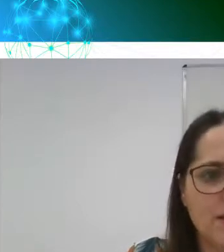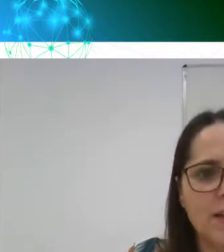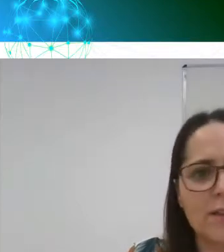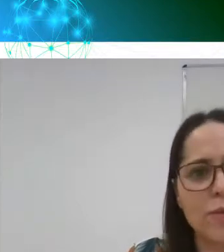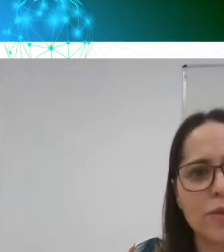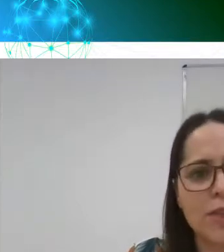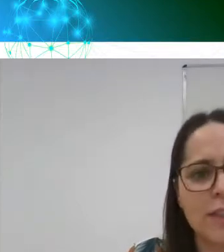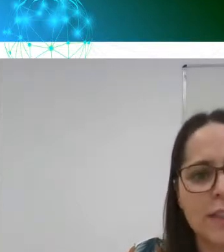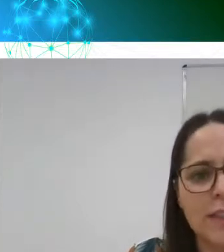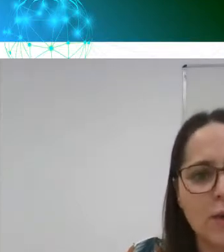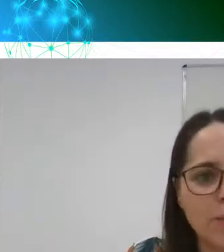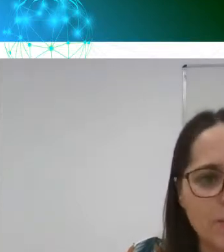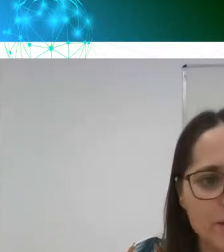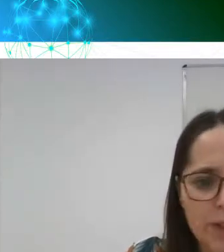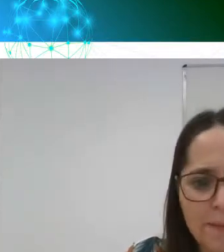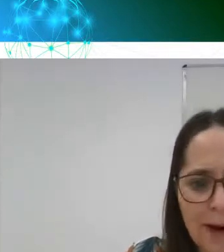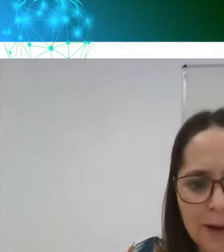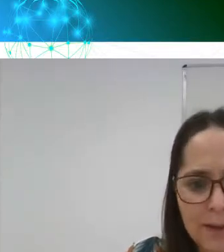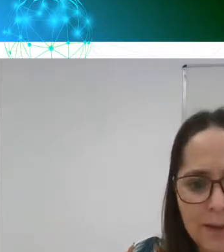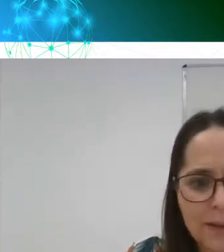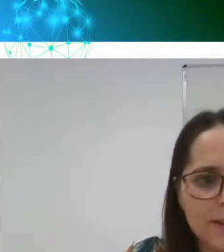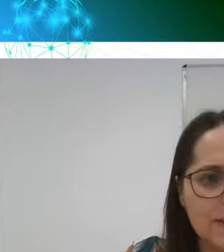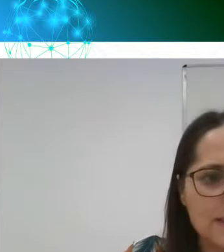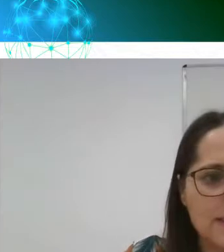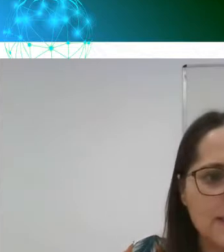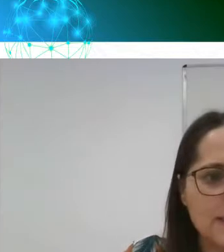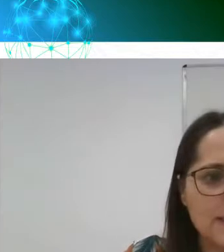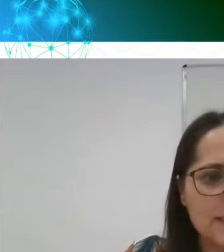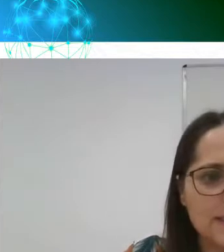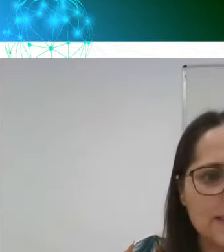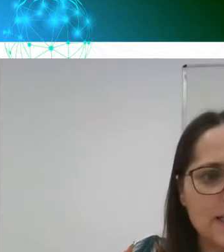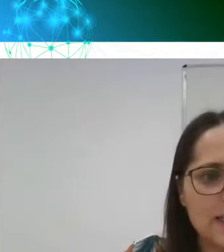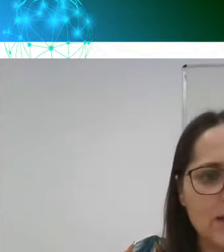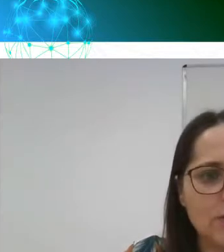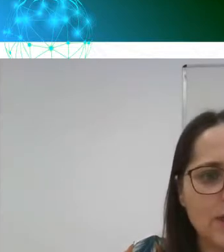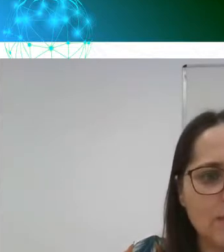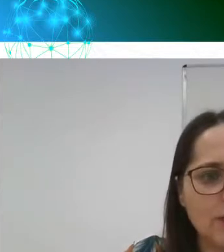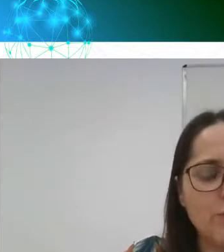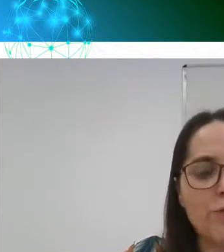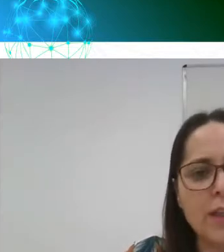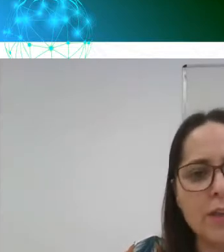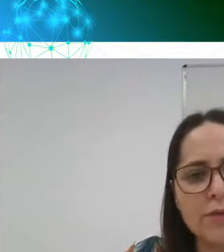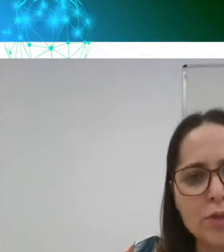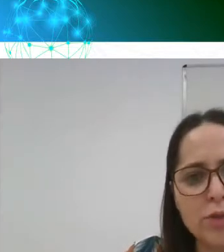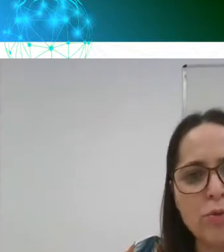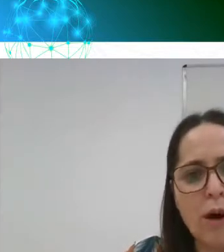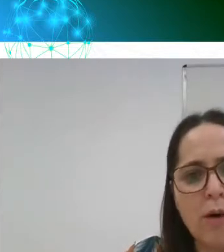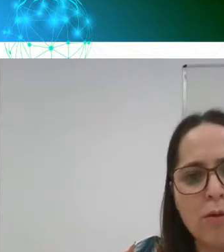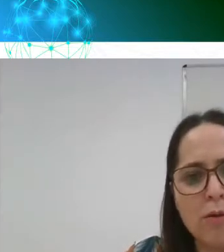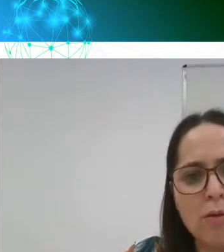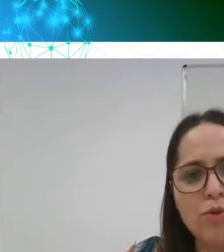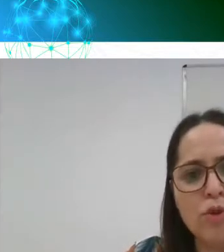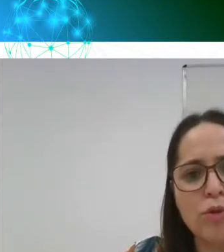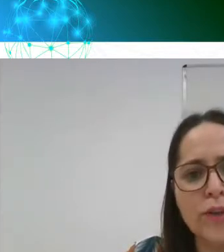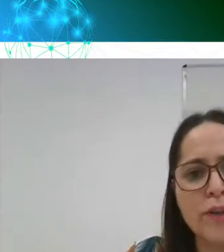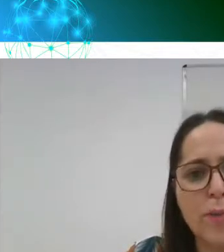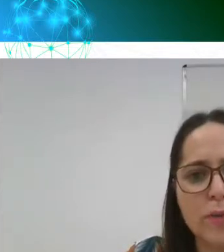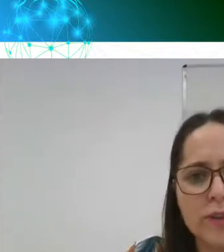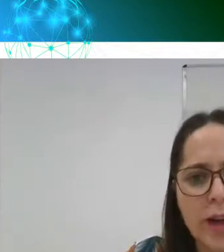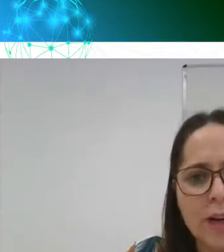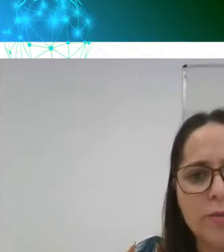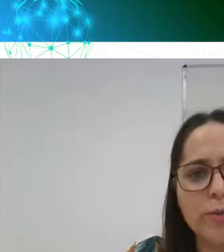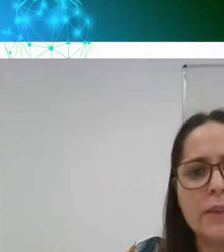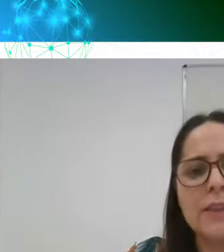apresentados na tarde de hoje. O primeiro trabalho é o trabalho Fila Virtual, cujo autor